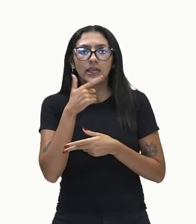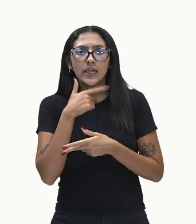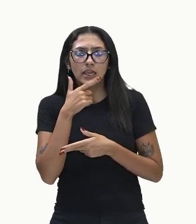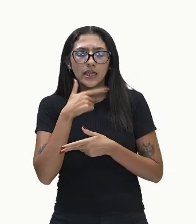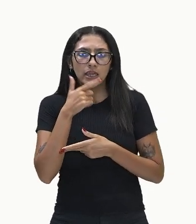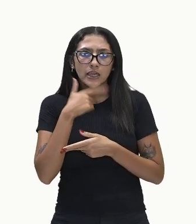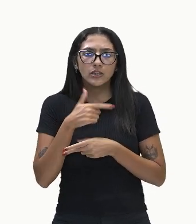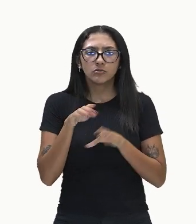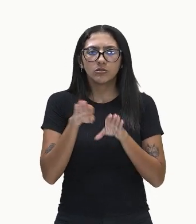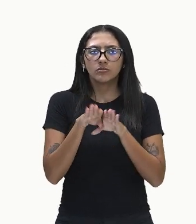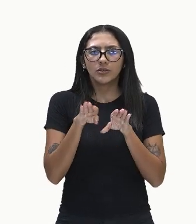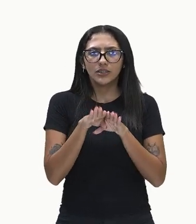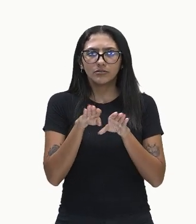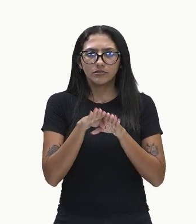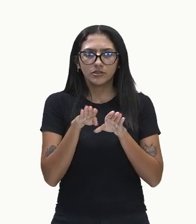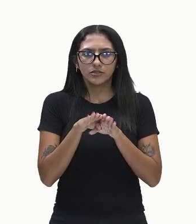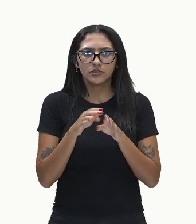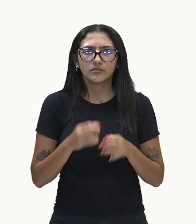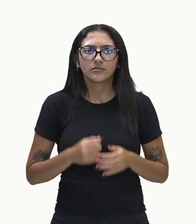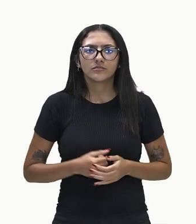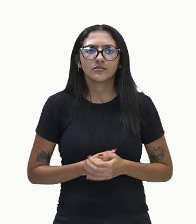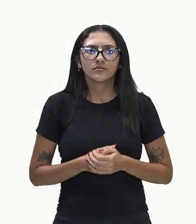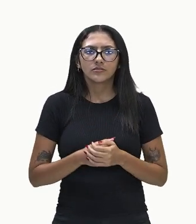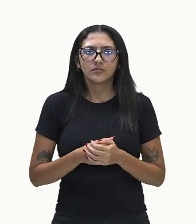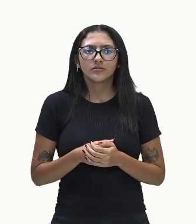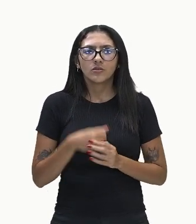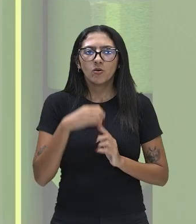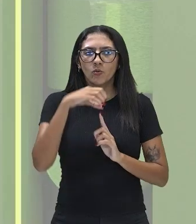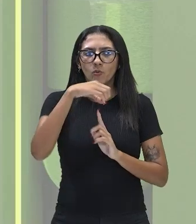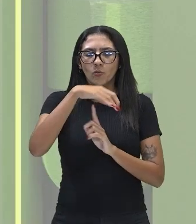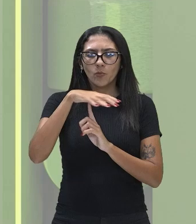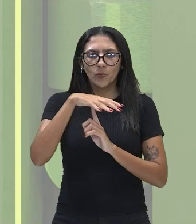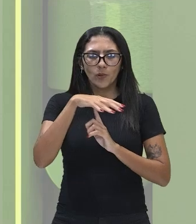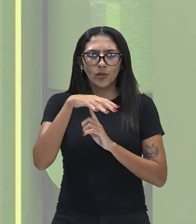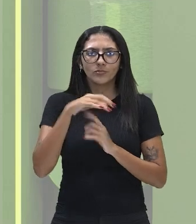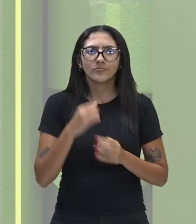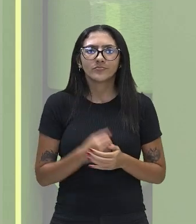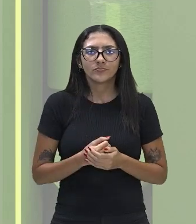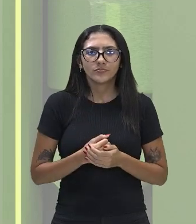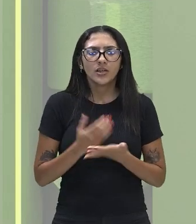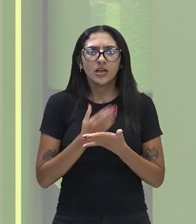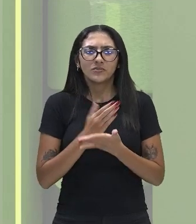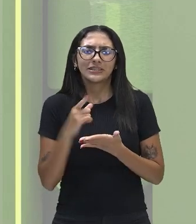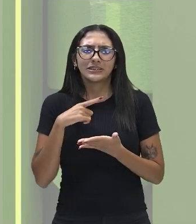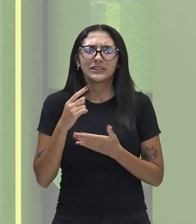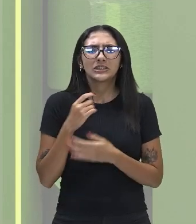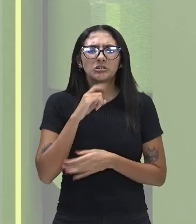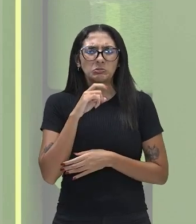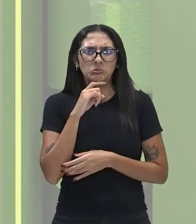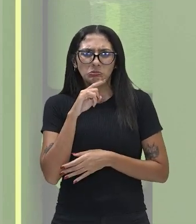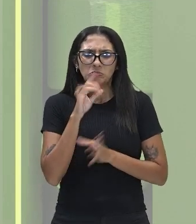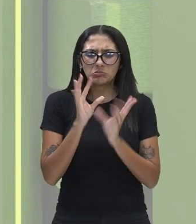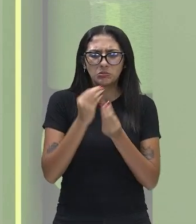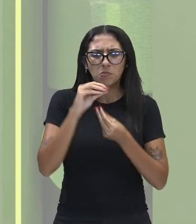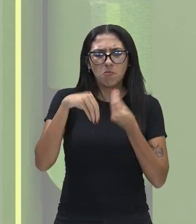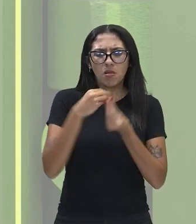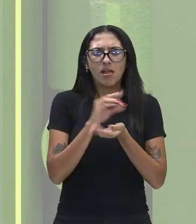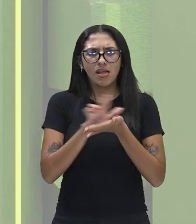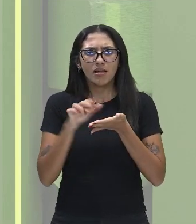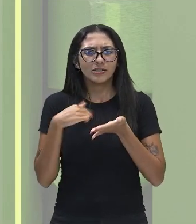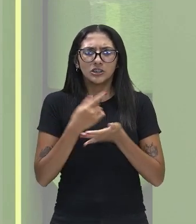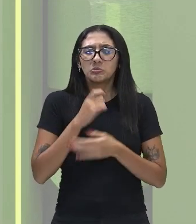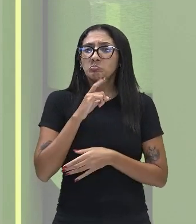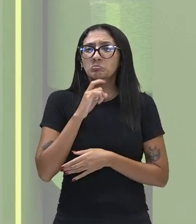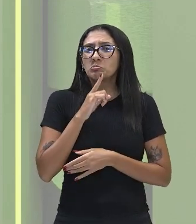melhor dizendo, e cogumelo. A gente não está tão acostumado com esse sabor, a mistura de outros sabores, a gente não está tão acostumado,